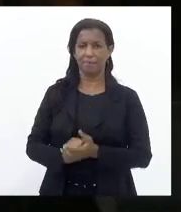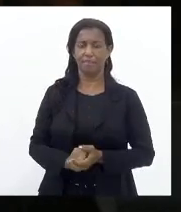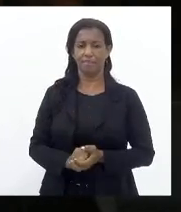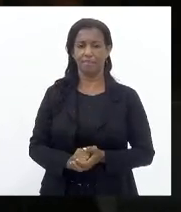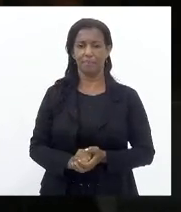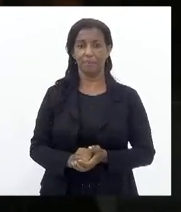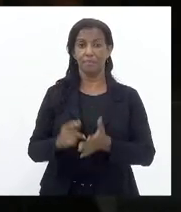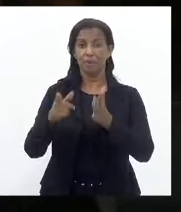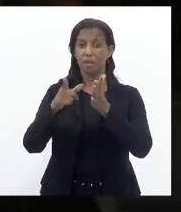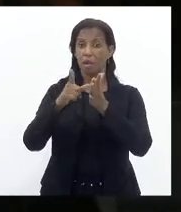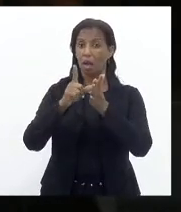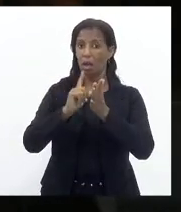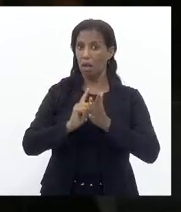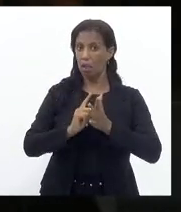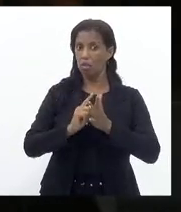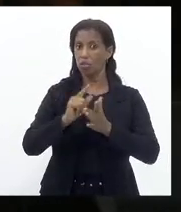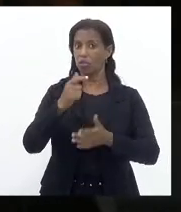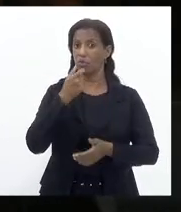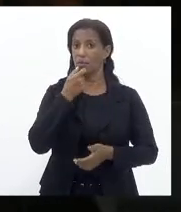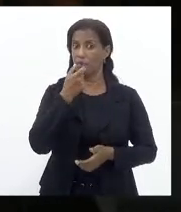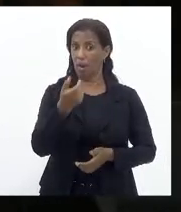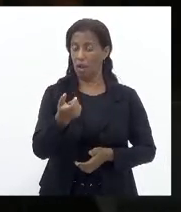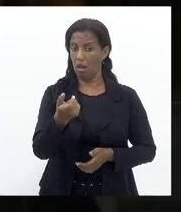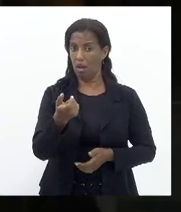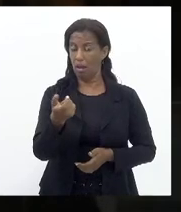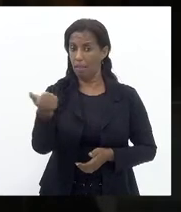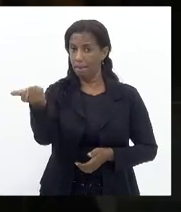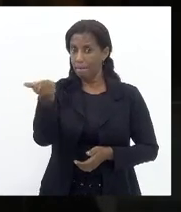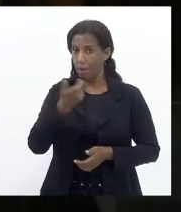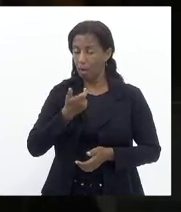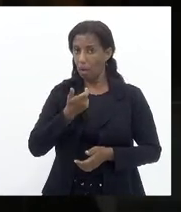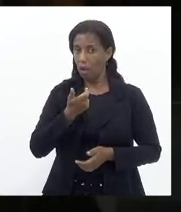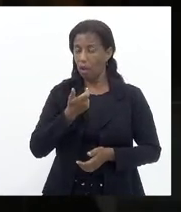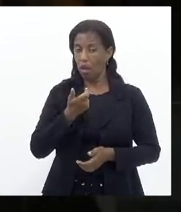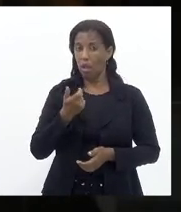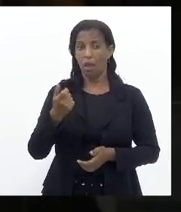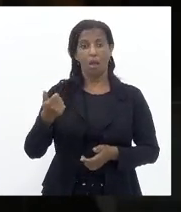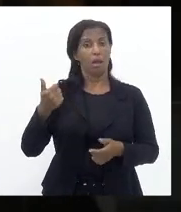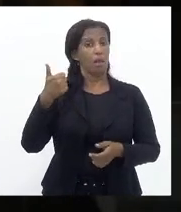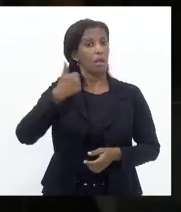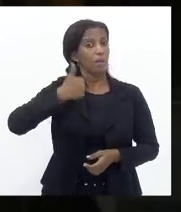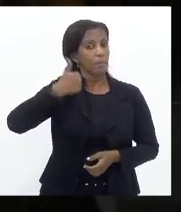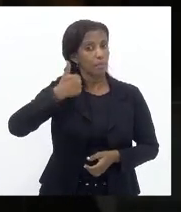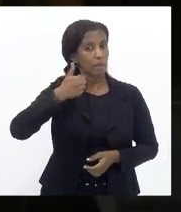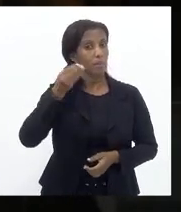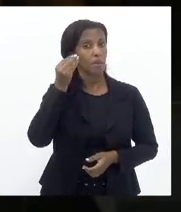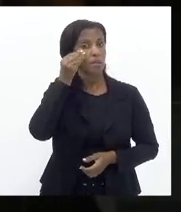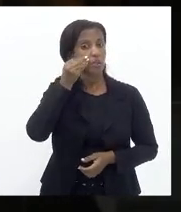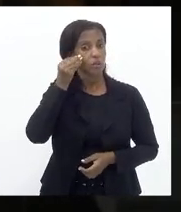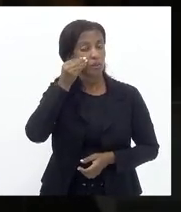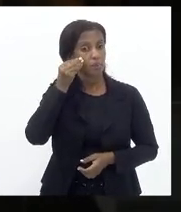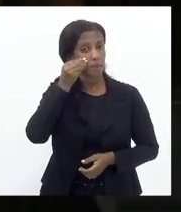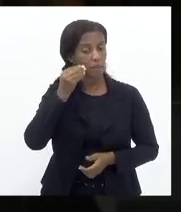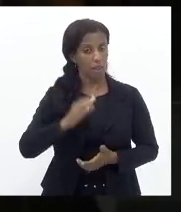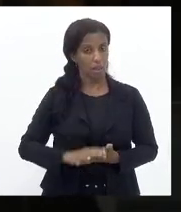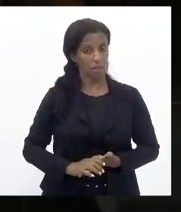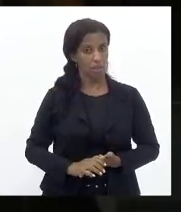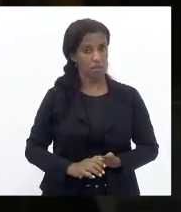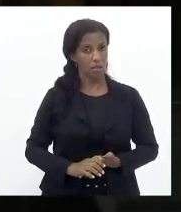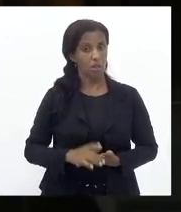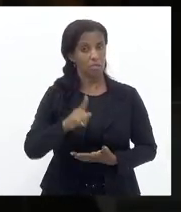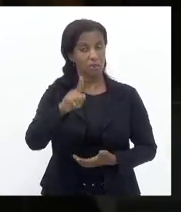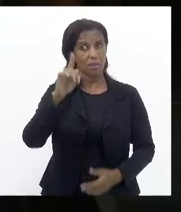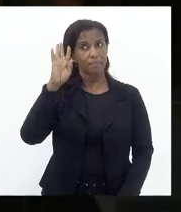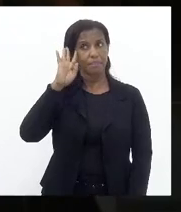de vociferar Como fez aqui Deveria em primeiro lugar A sua experiência Deveria Fazer com que Vossa excelência